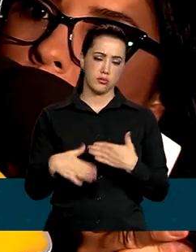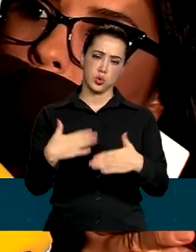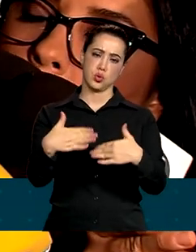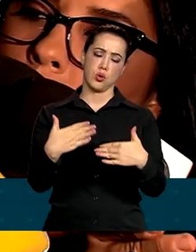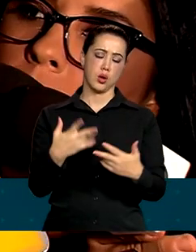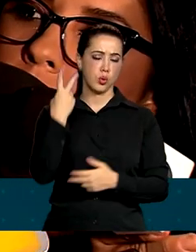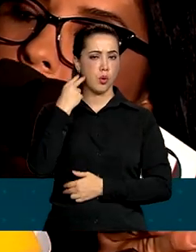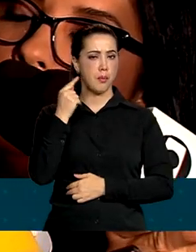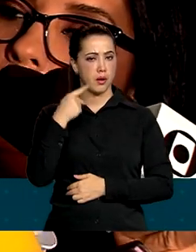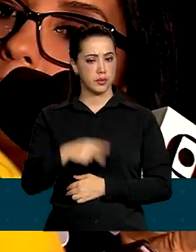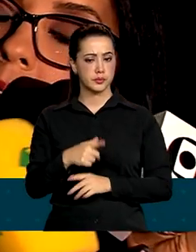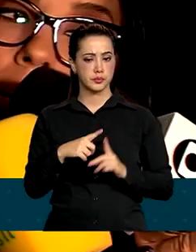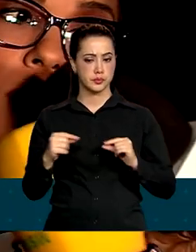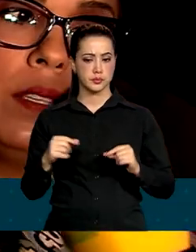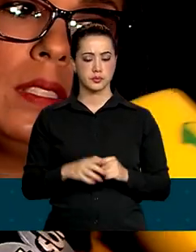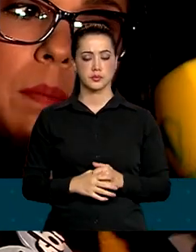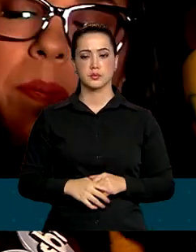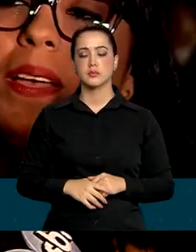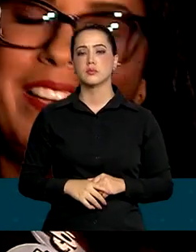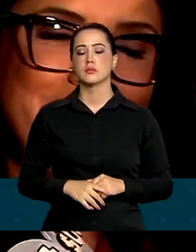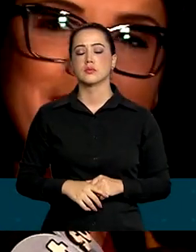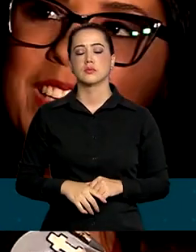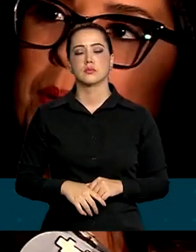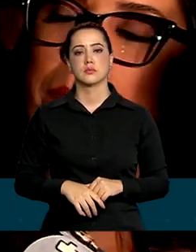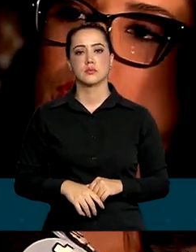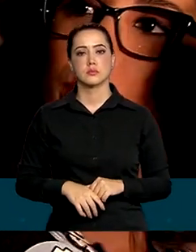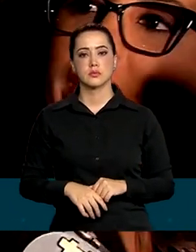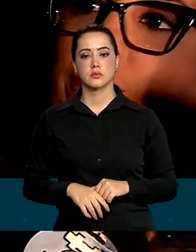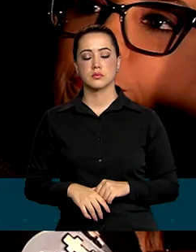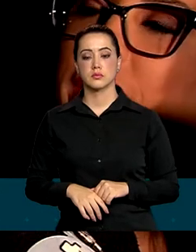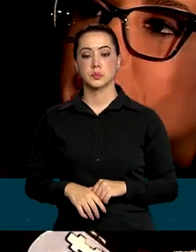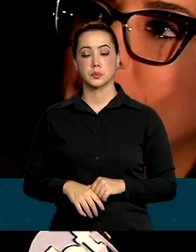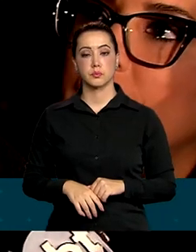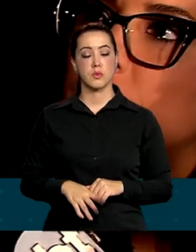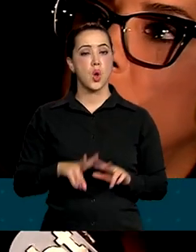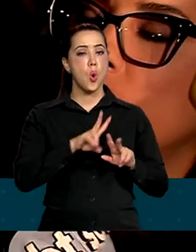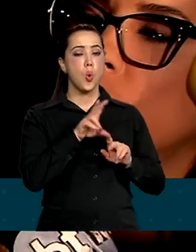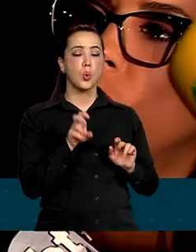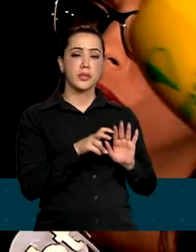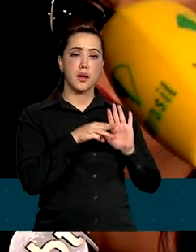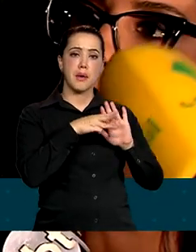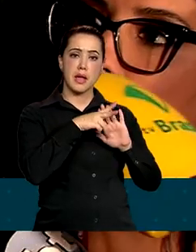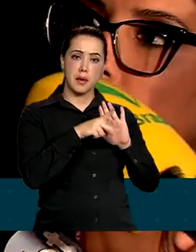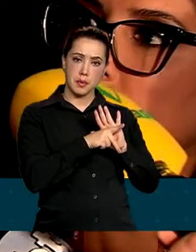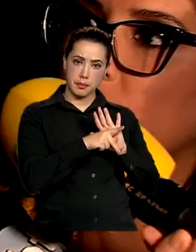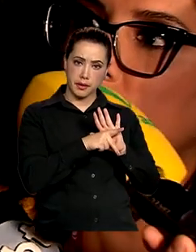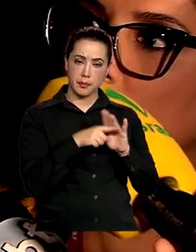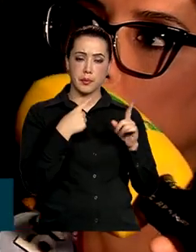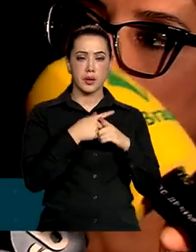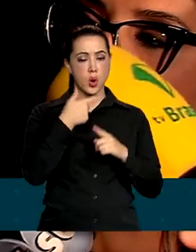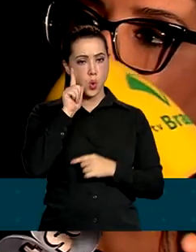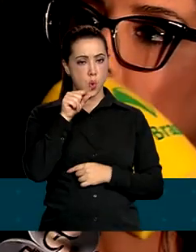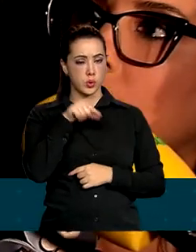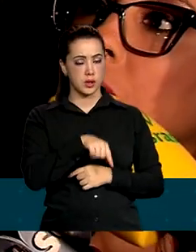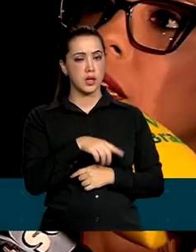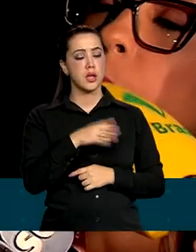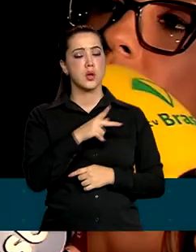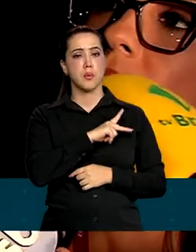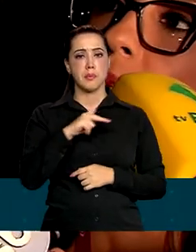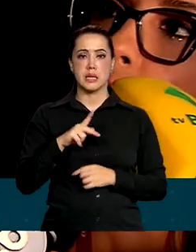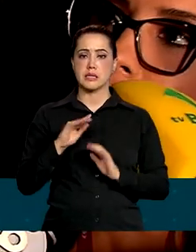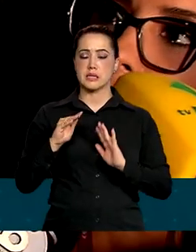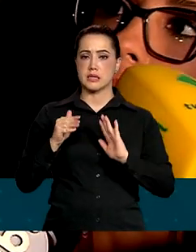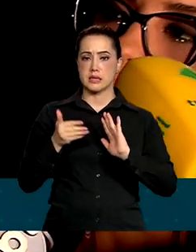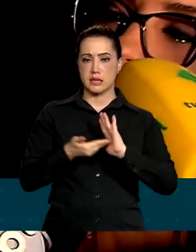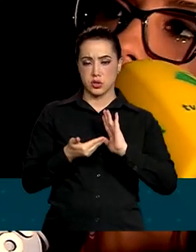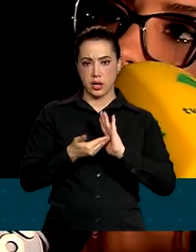aqui a partir de Brasília. E em relação às MPs? Como é que fica aí, ministro? Ontem o Arthur Lira esteve aqui, presidente da Câmara. Depois